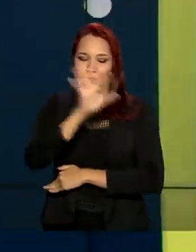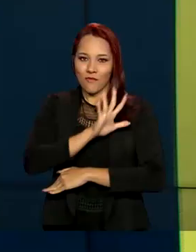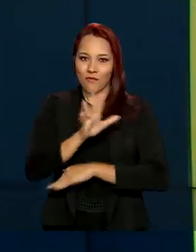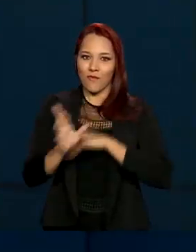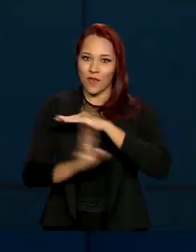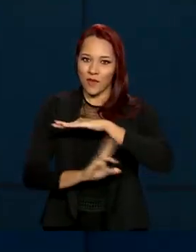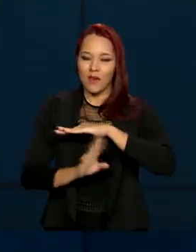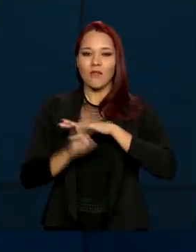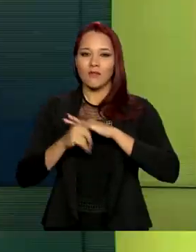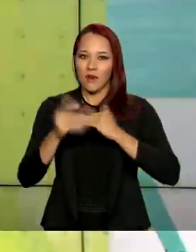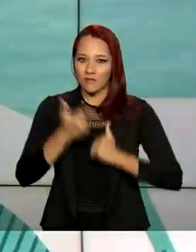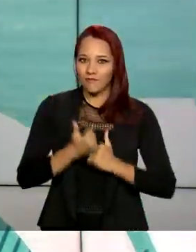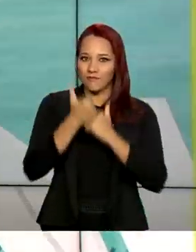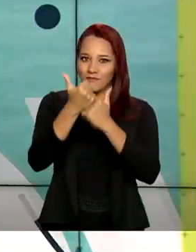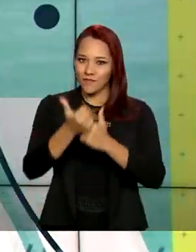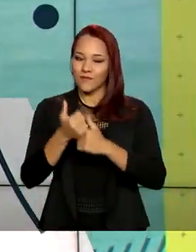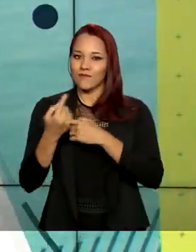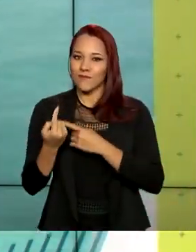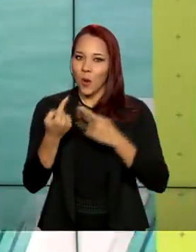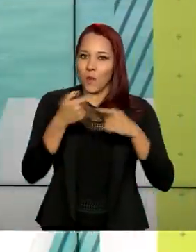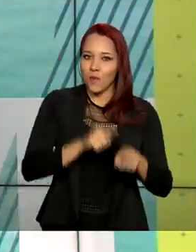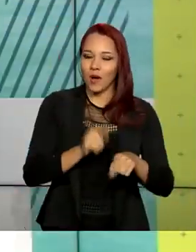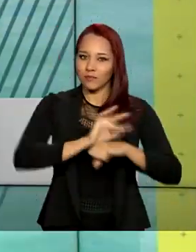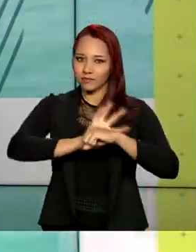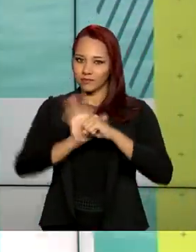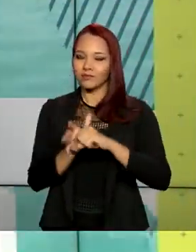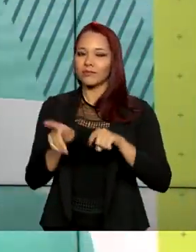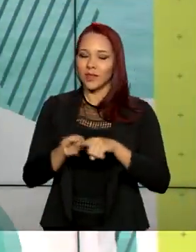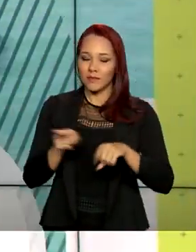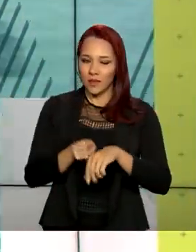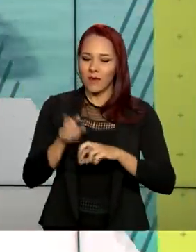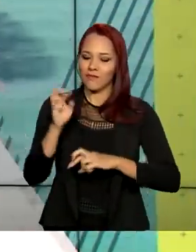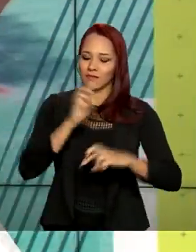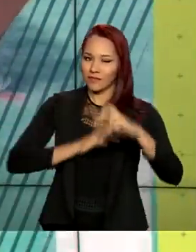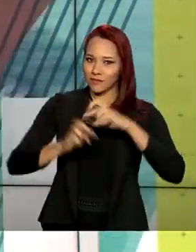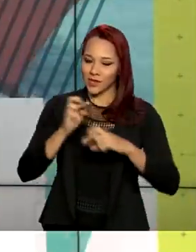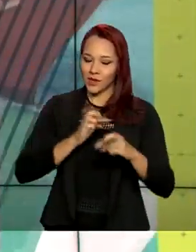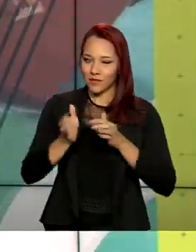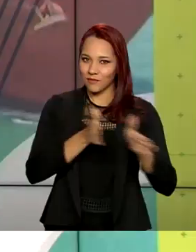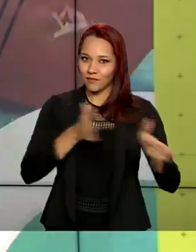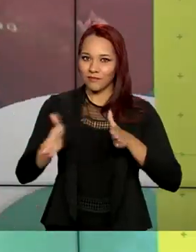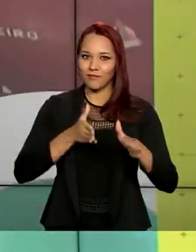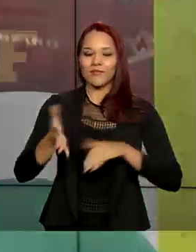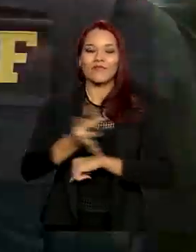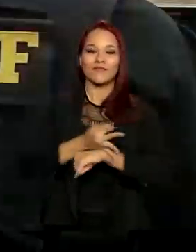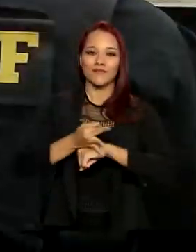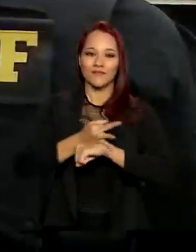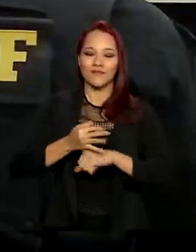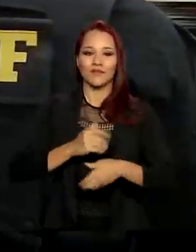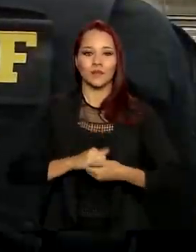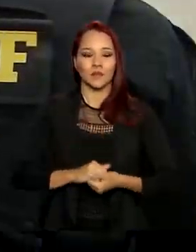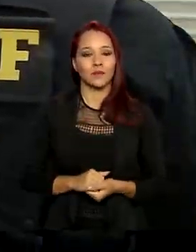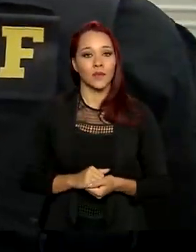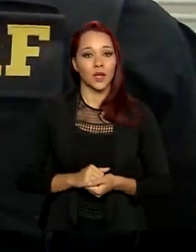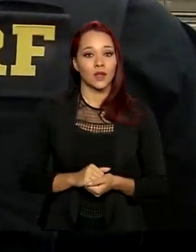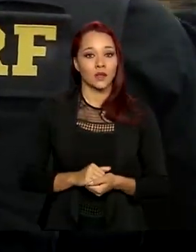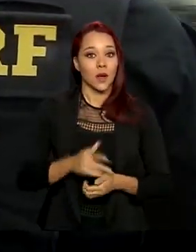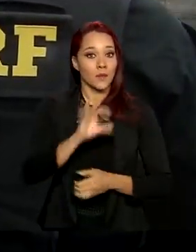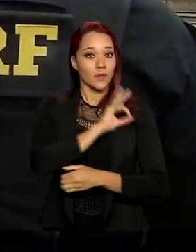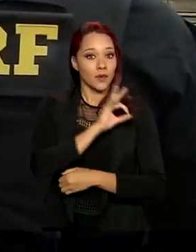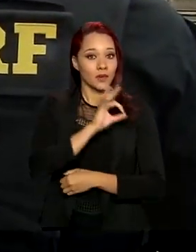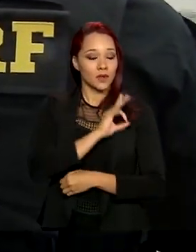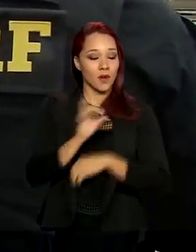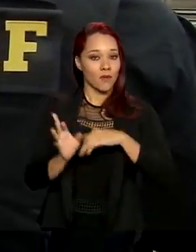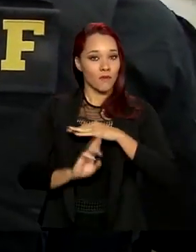de apoio ao combate ao coronavírus e à fiscalização durante o feriado. A Polícia Rodoviária